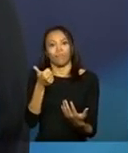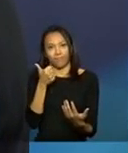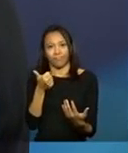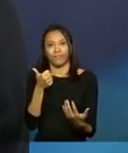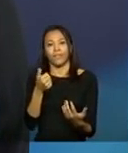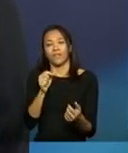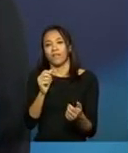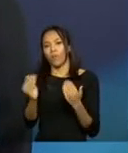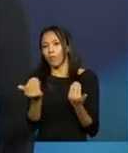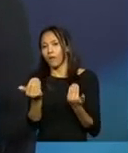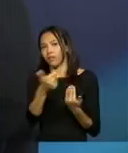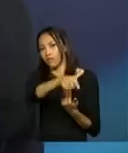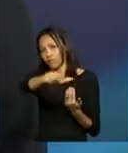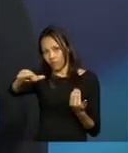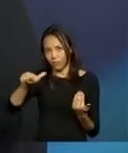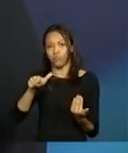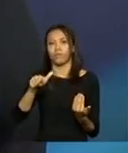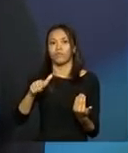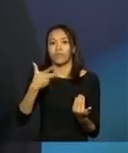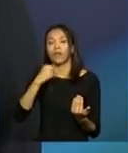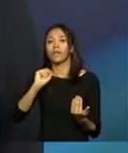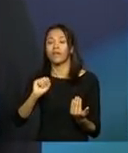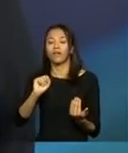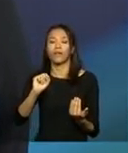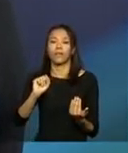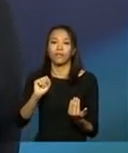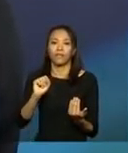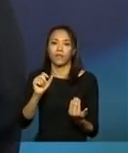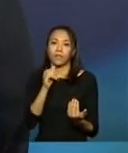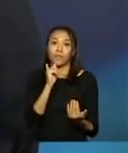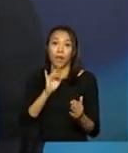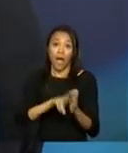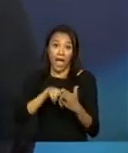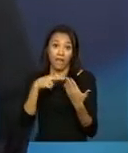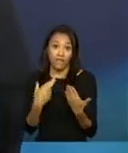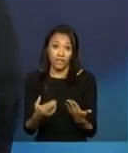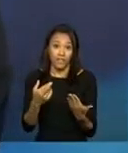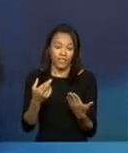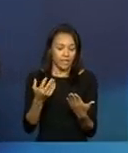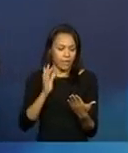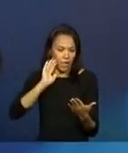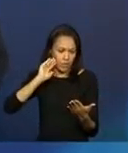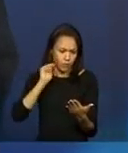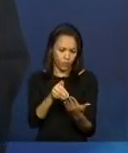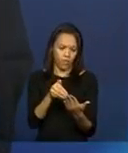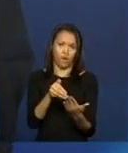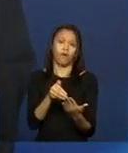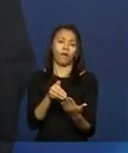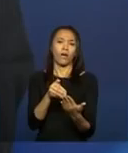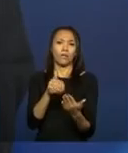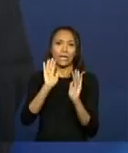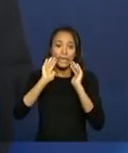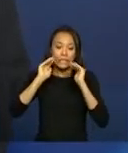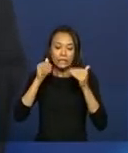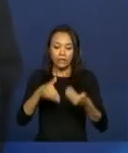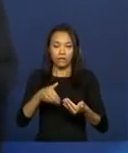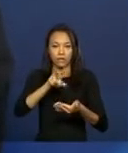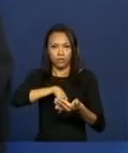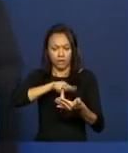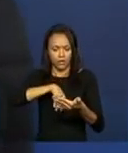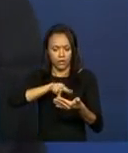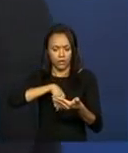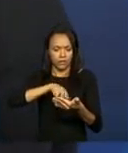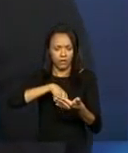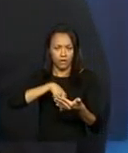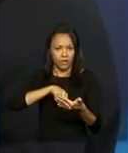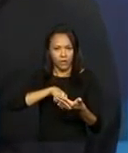relação a revistas, em relação a quem... Ou seja, a revista tem uma dedicação exclusiva do leitor, atenção exclusiva do leitor em relação a